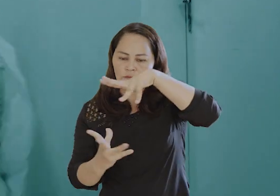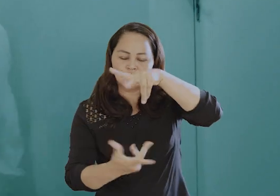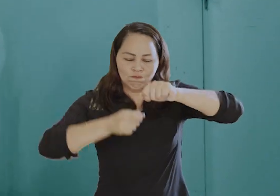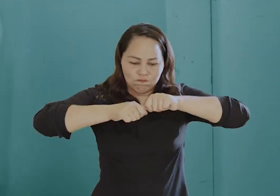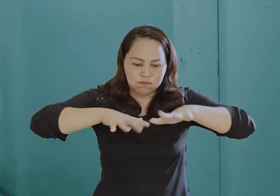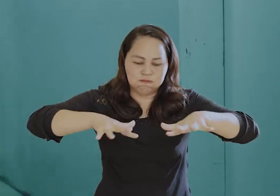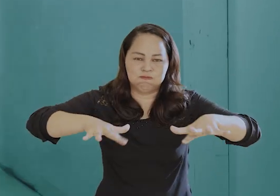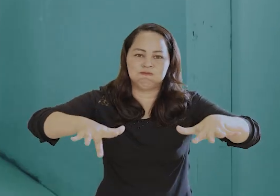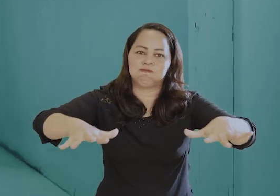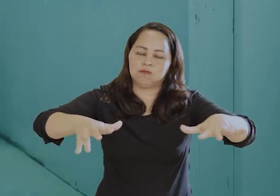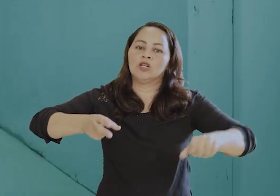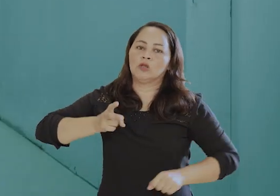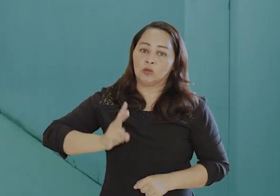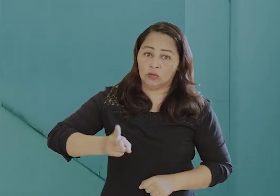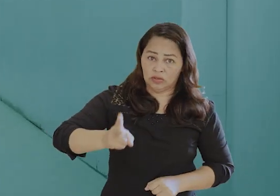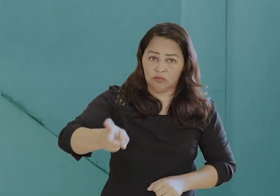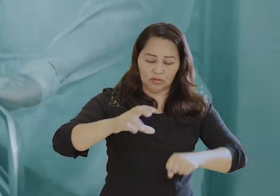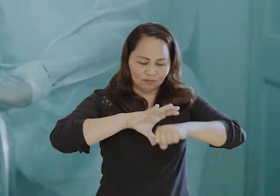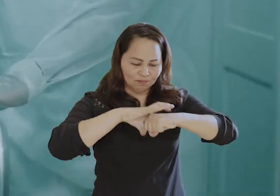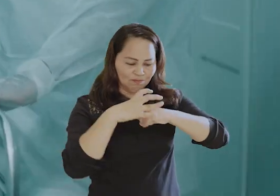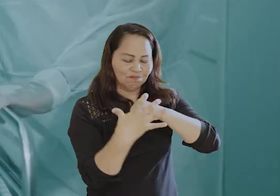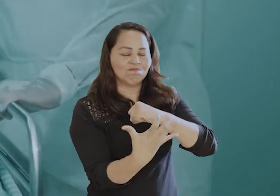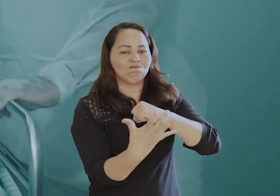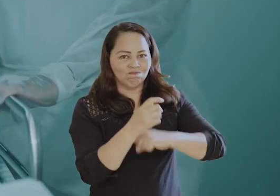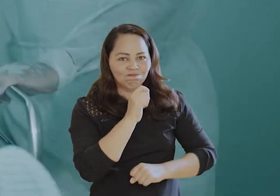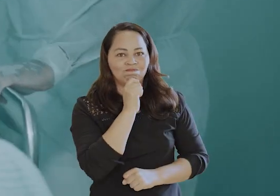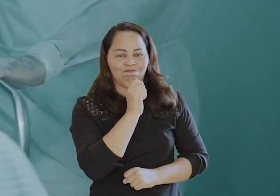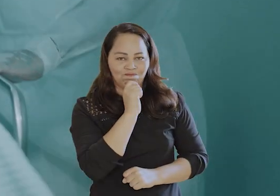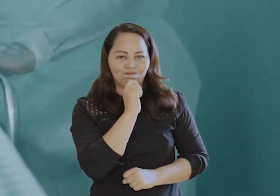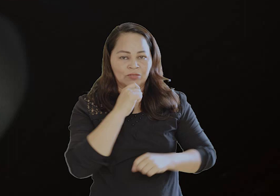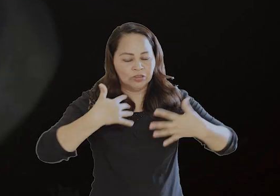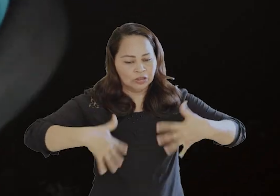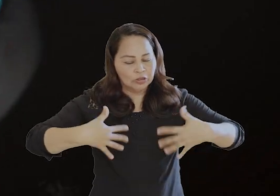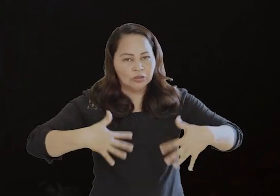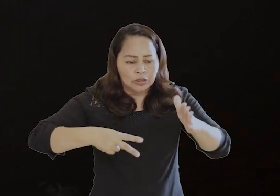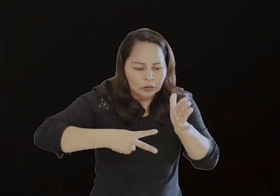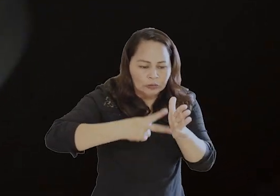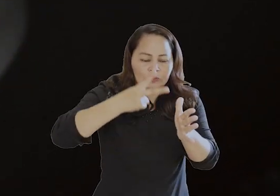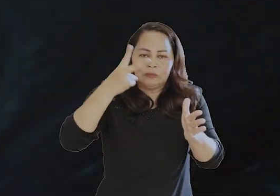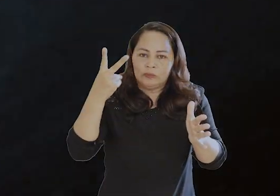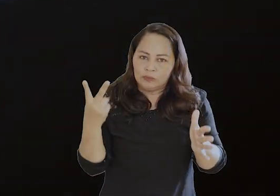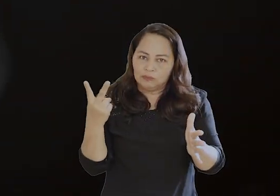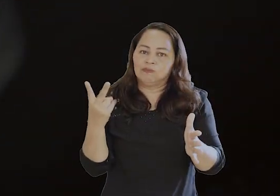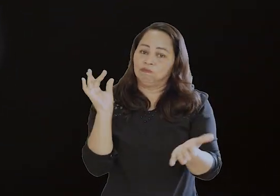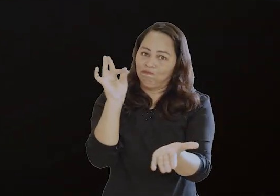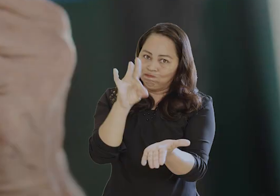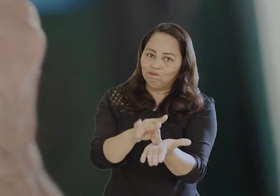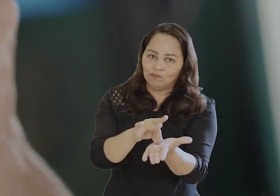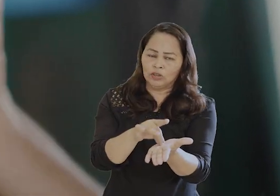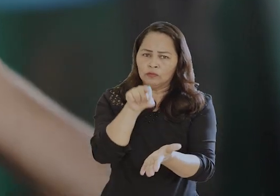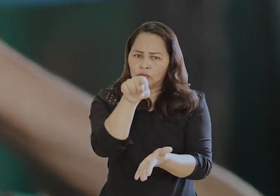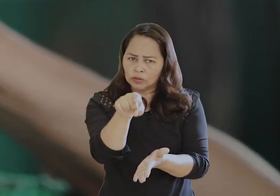A pandemia ainda não acabou. O coronavírus não tira férias. A segunda onda é uma realidade.